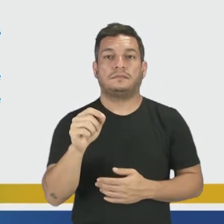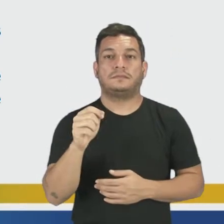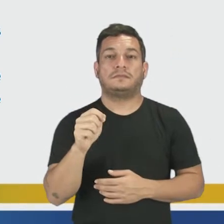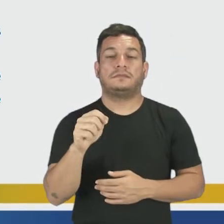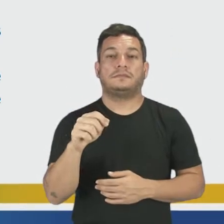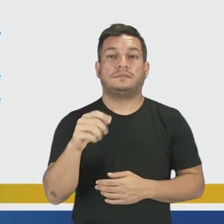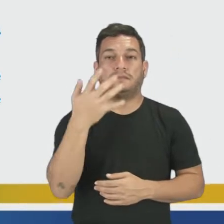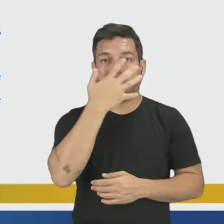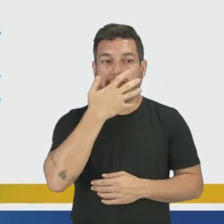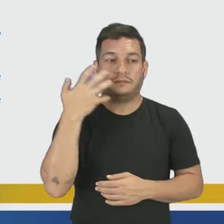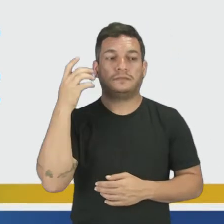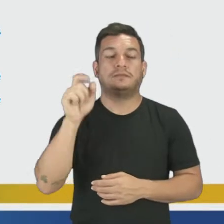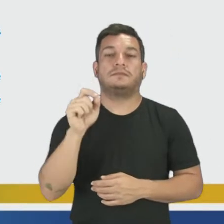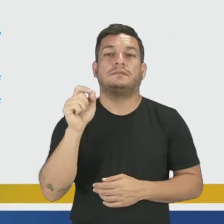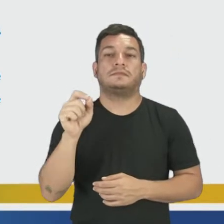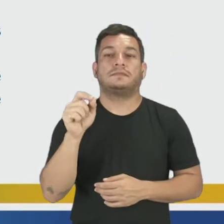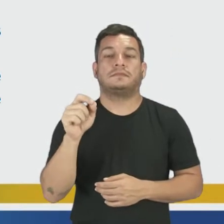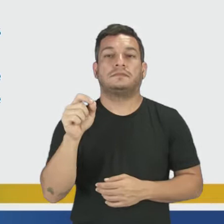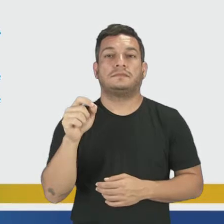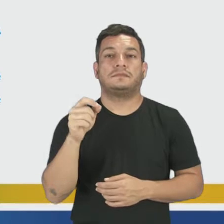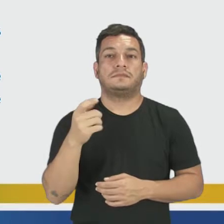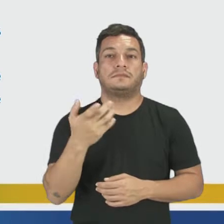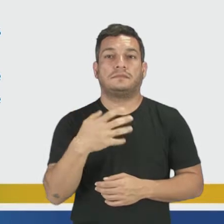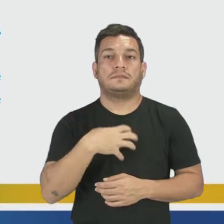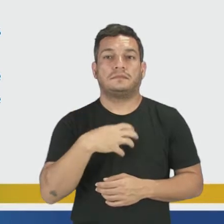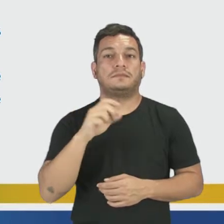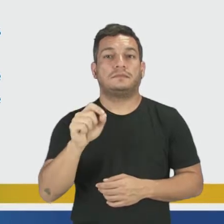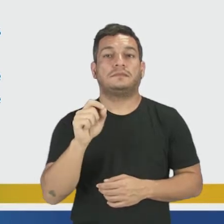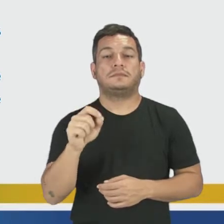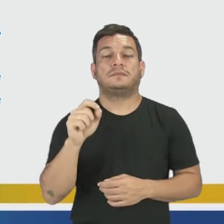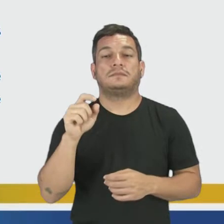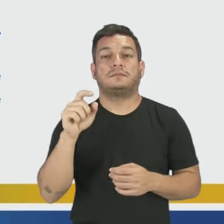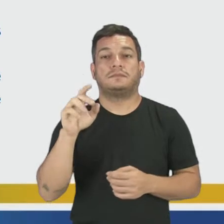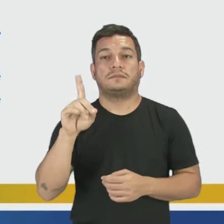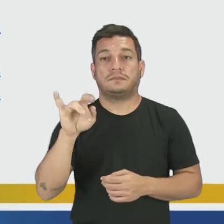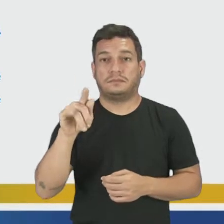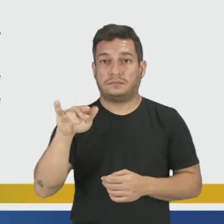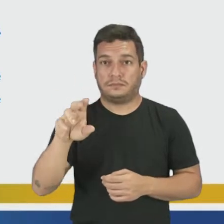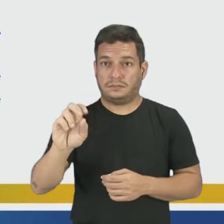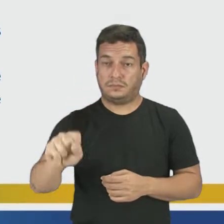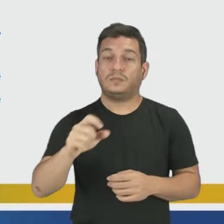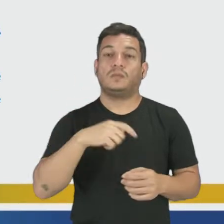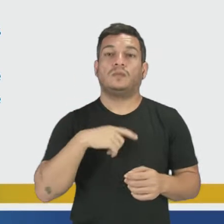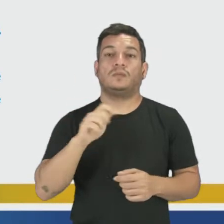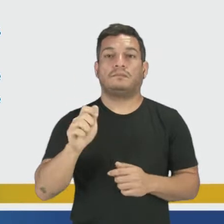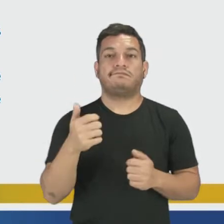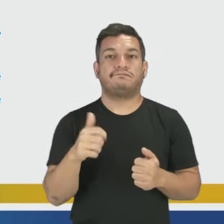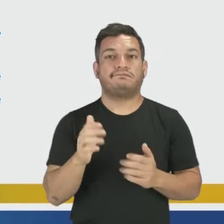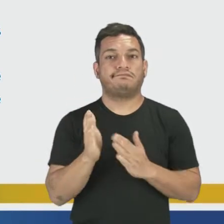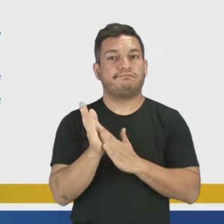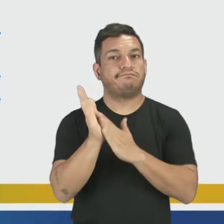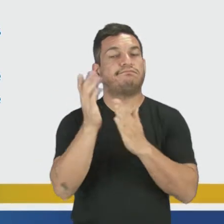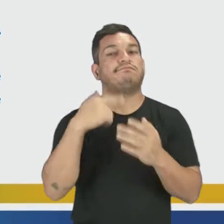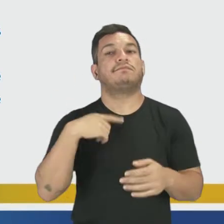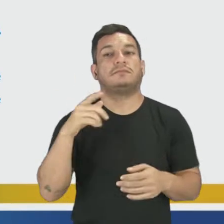virtude são hábitos dignos, hábito digno com louvor e a disposição de